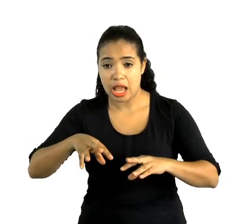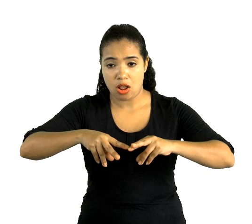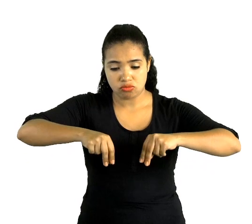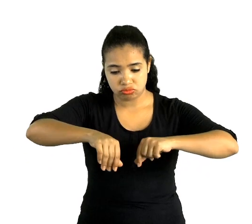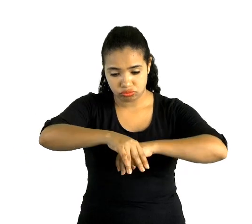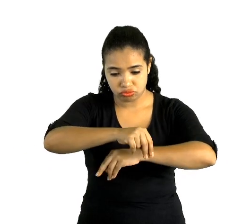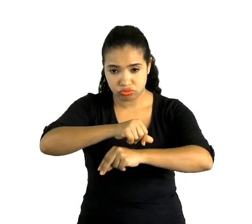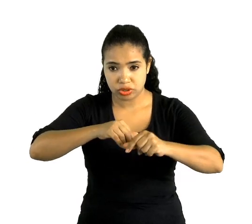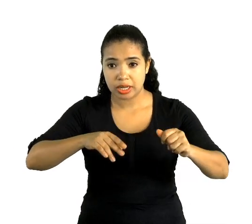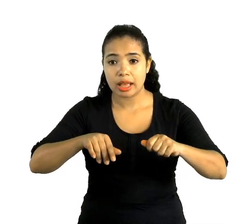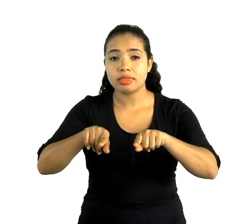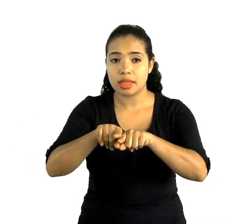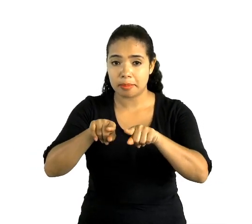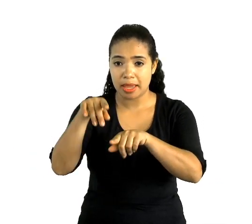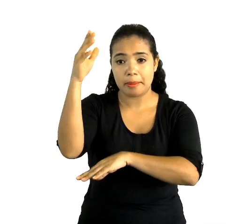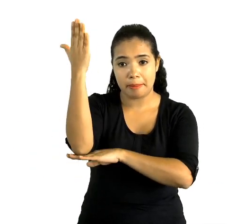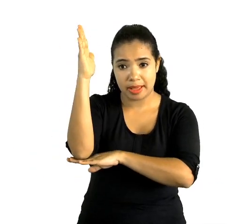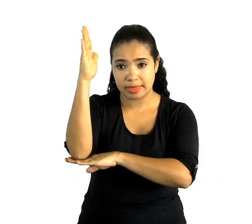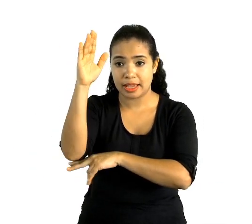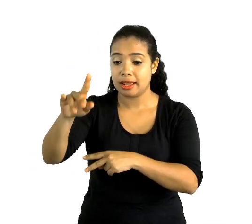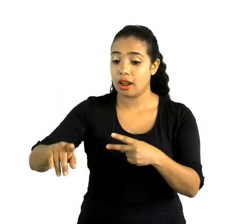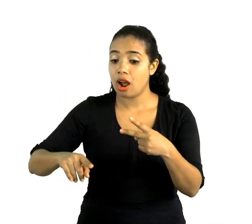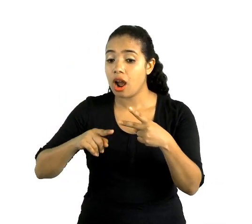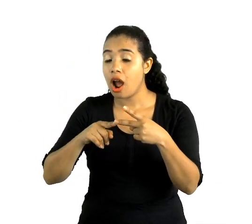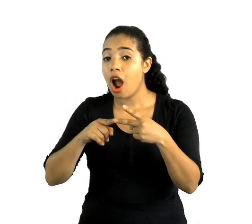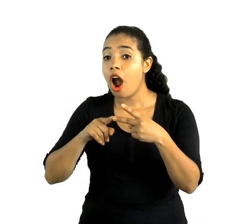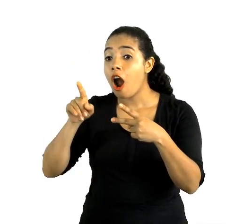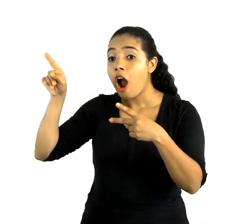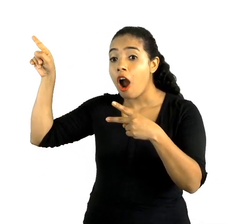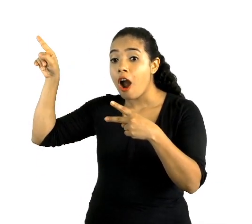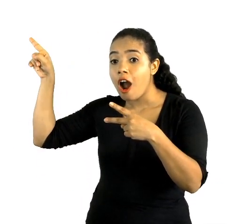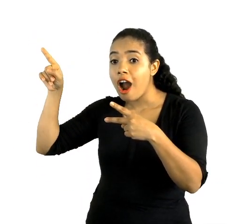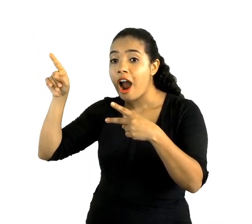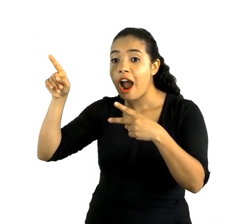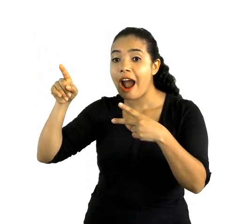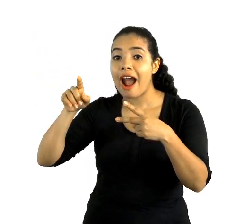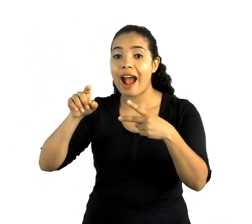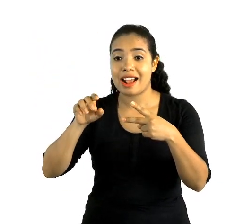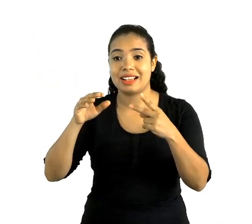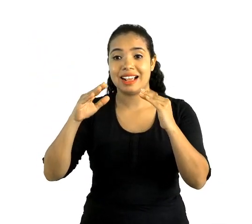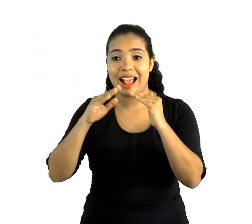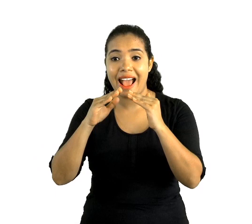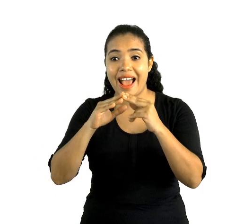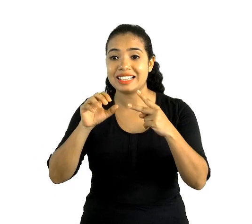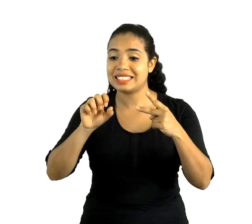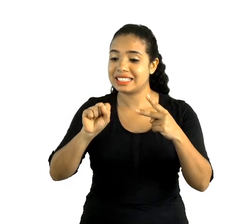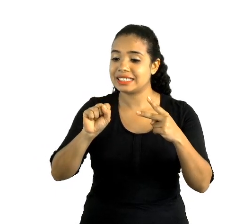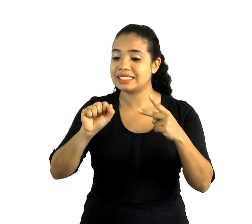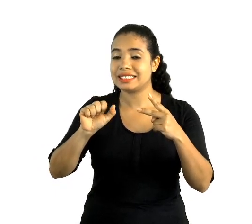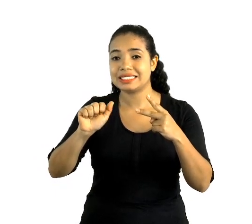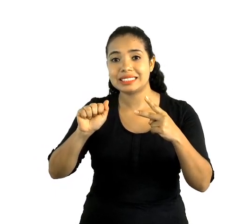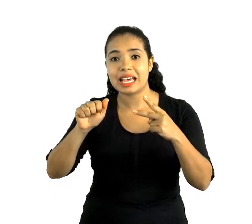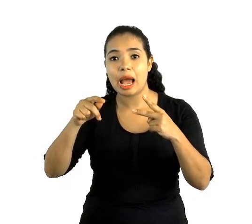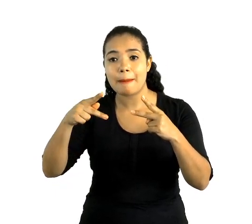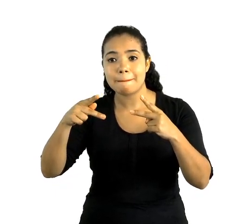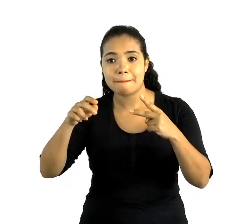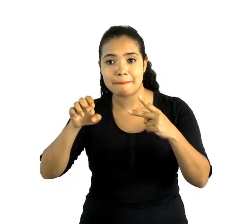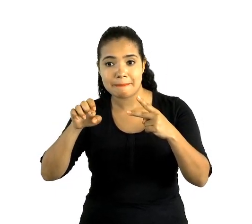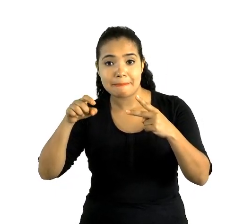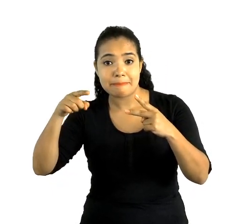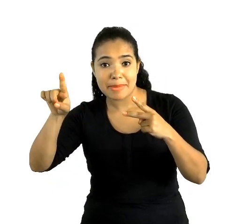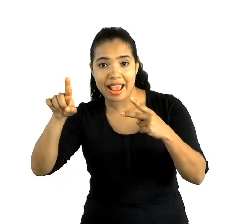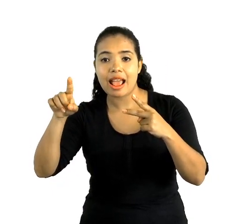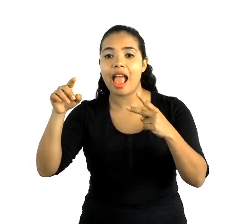Já na segunda foto, olha que casa bonita, diferente, é uma casa de sapé. que é feita com